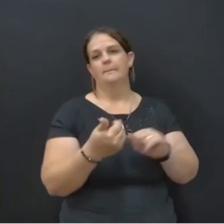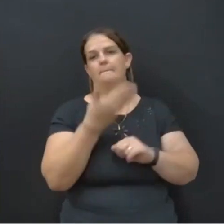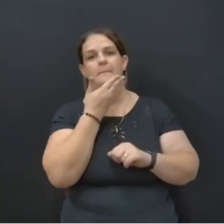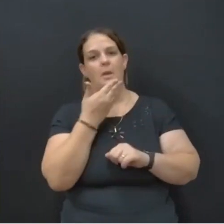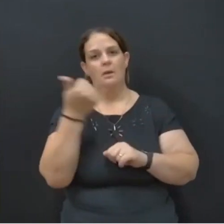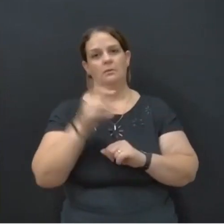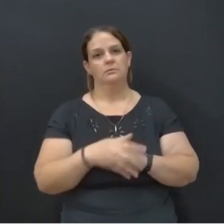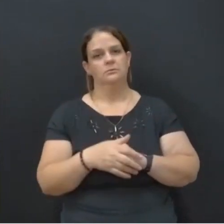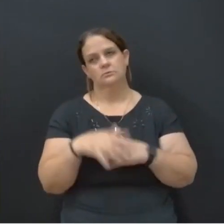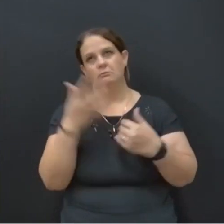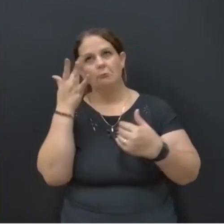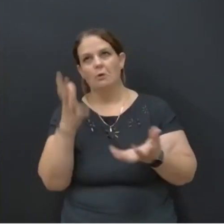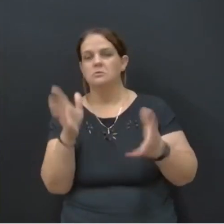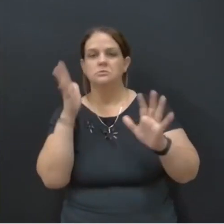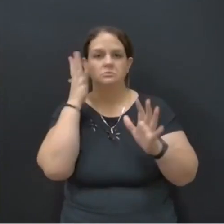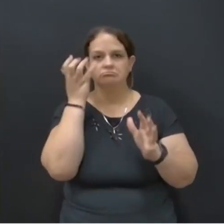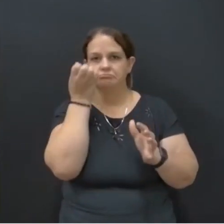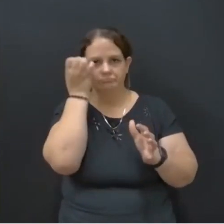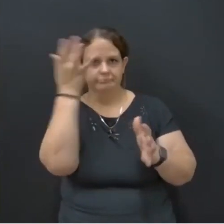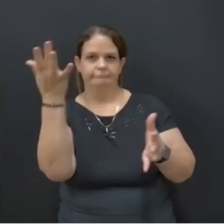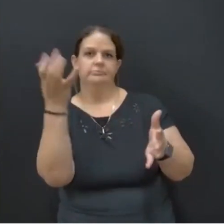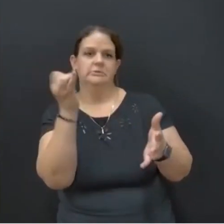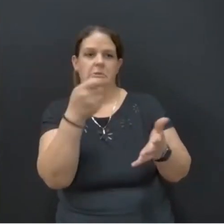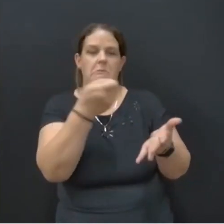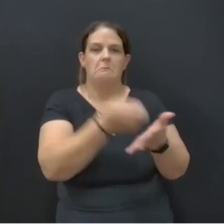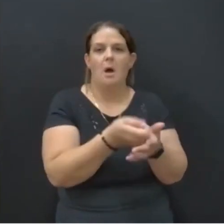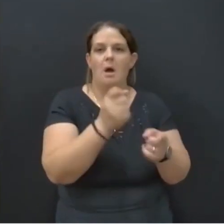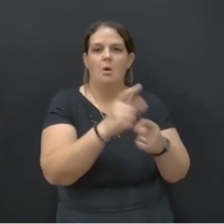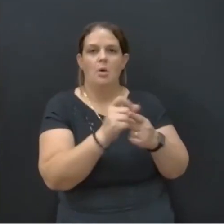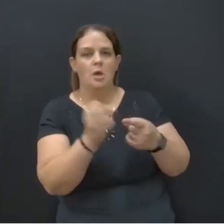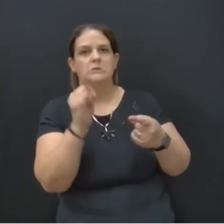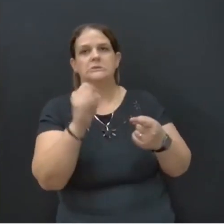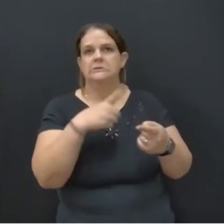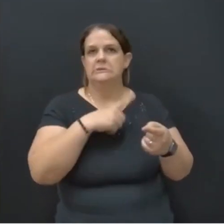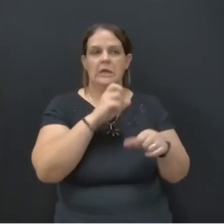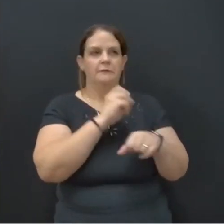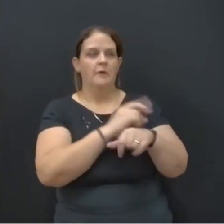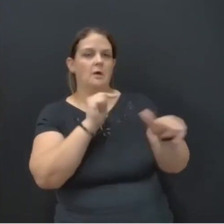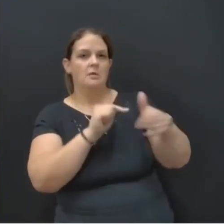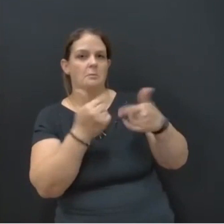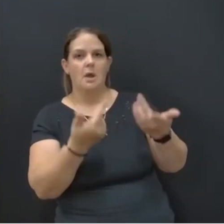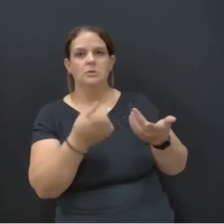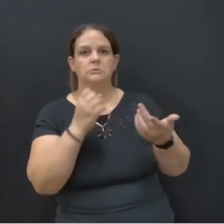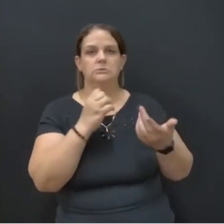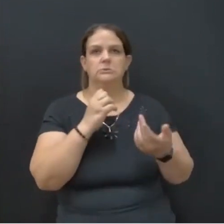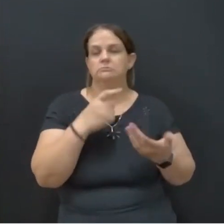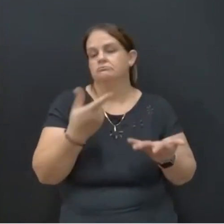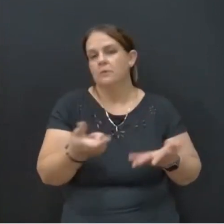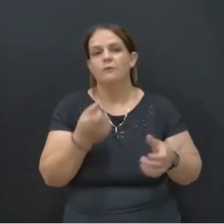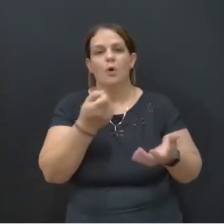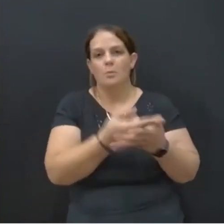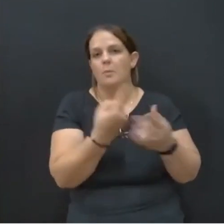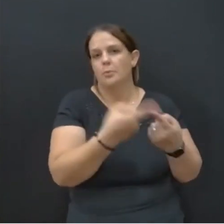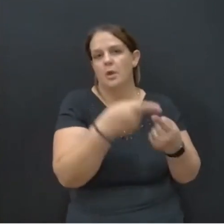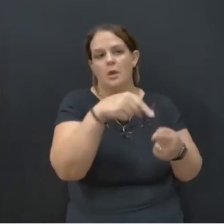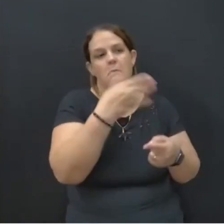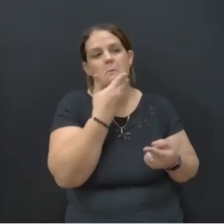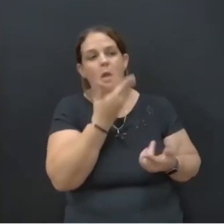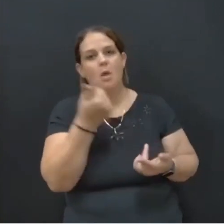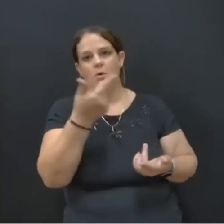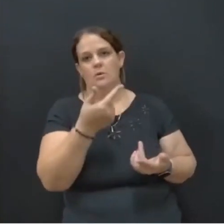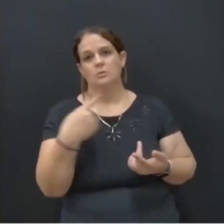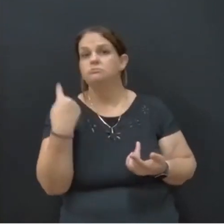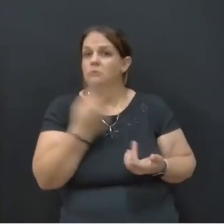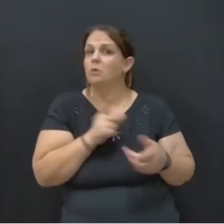Ele não quer saber se o cara está pagando aluguel, está gerando emprego, está gerando renda. Ele vai comprar porque para ele é muito cômodo. Até a gente